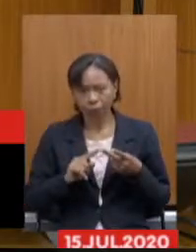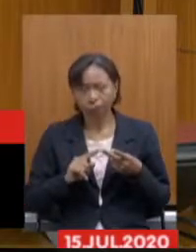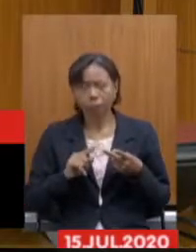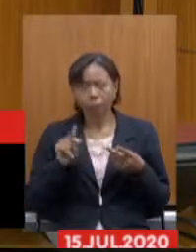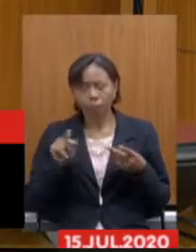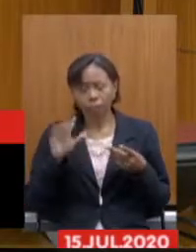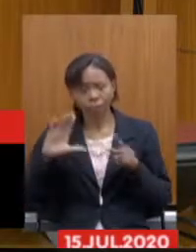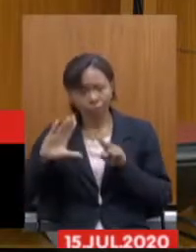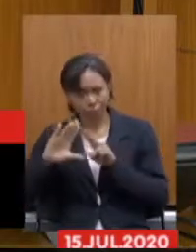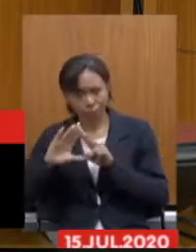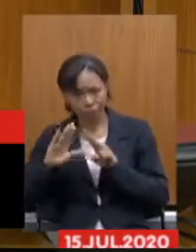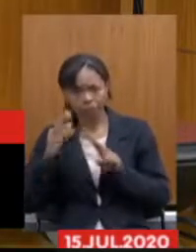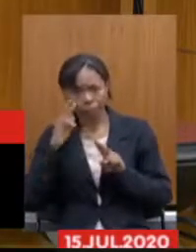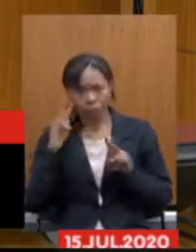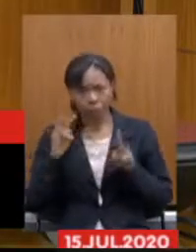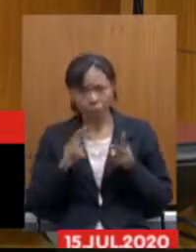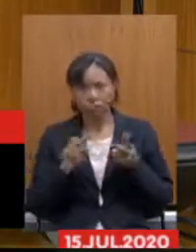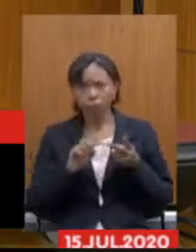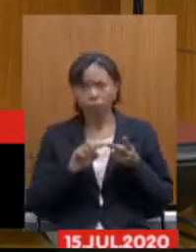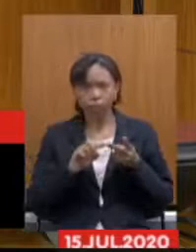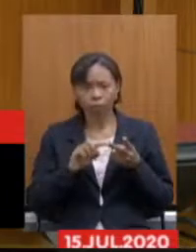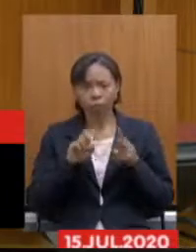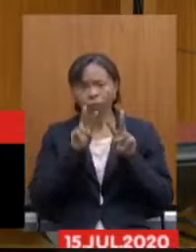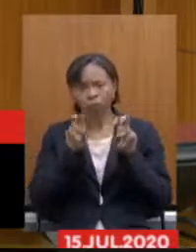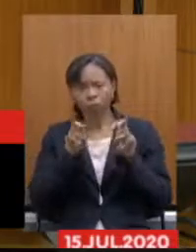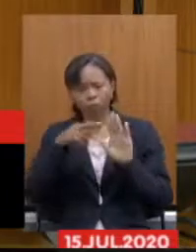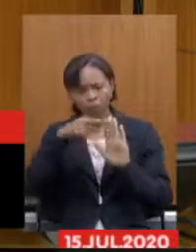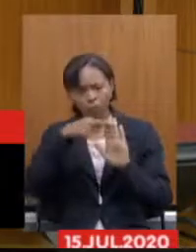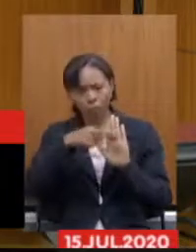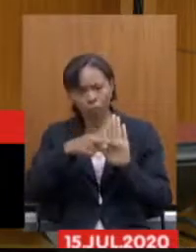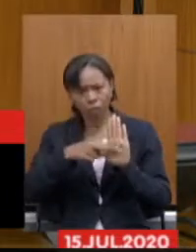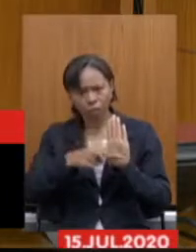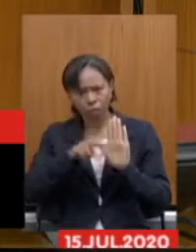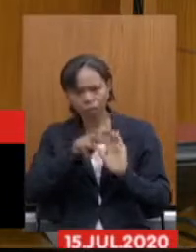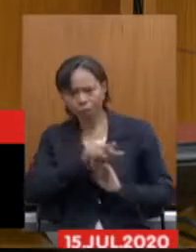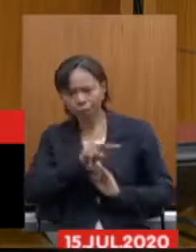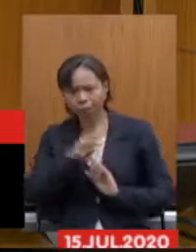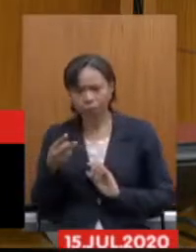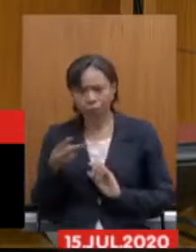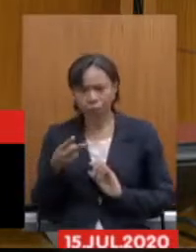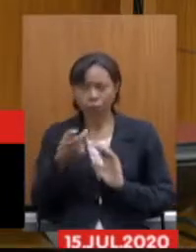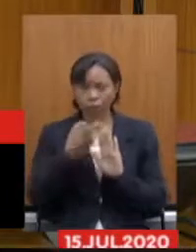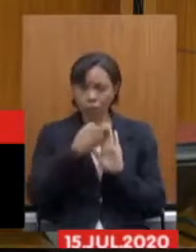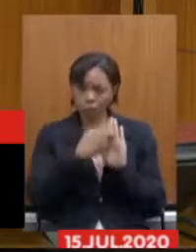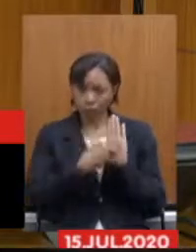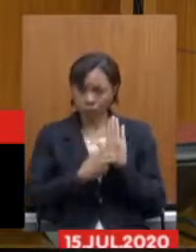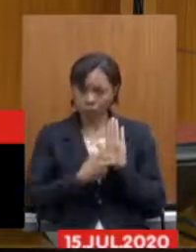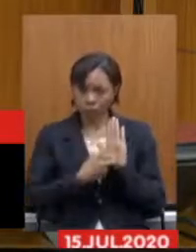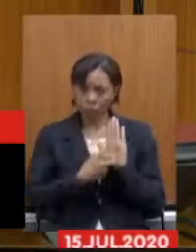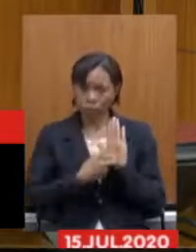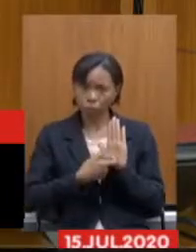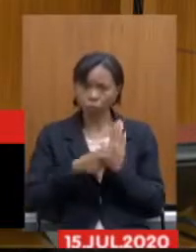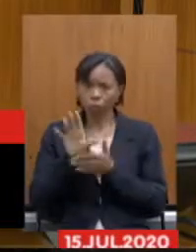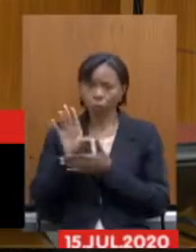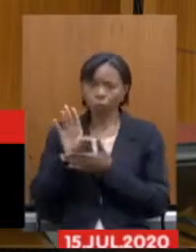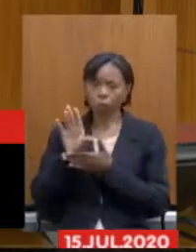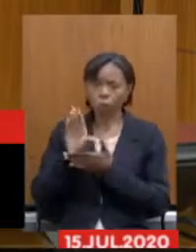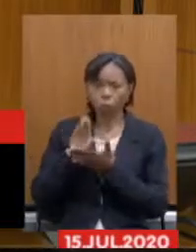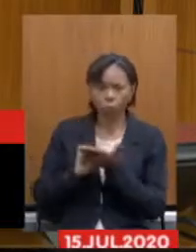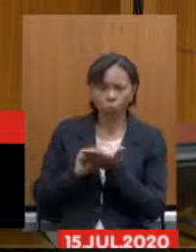Assembleia é a questão das regras de transição. O nosso texto, basicamente, repete o texto do âmbito federal,